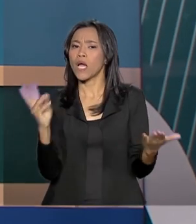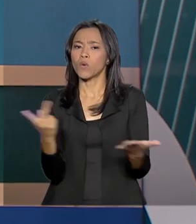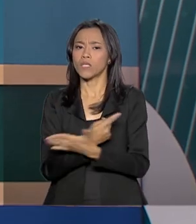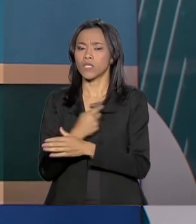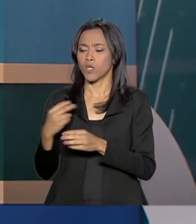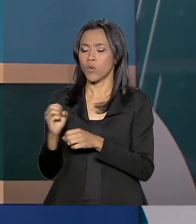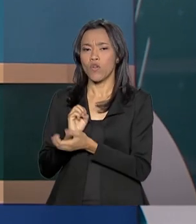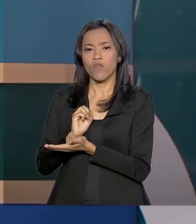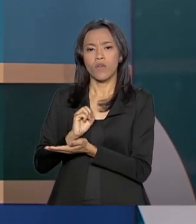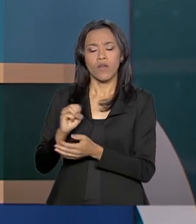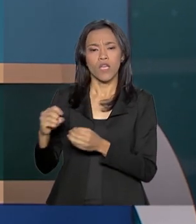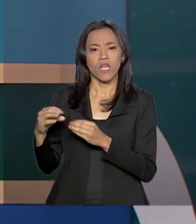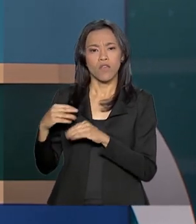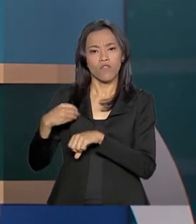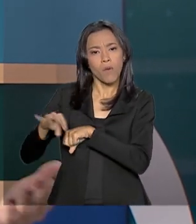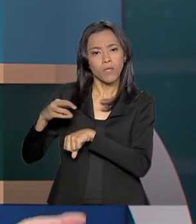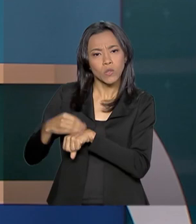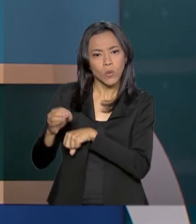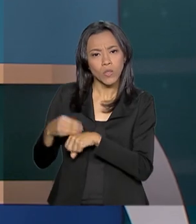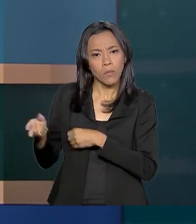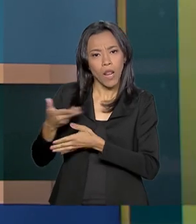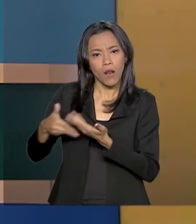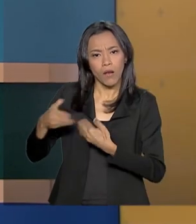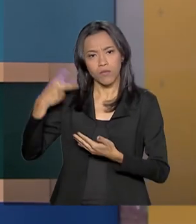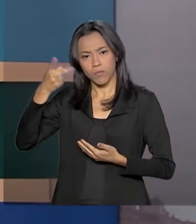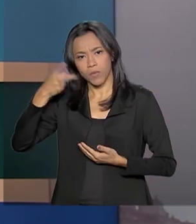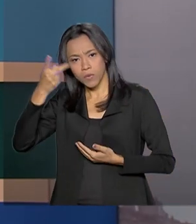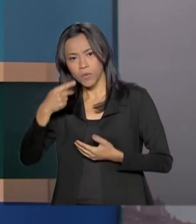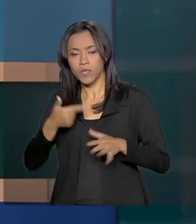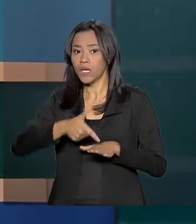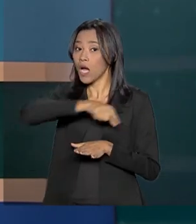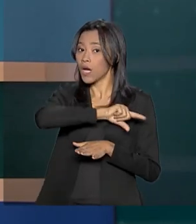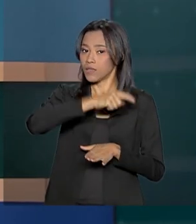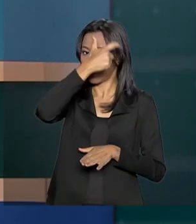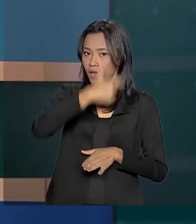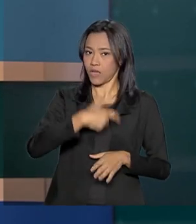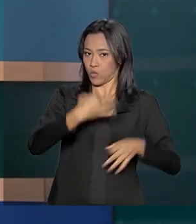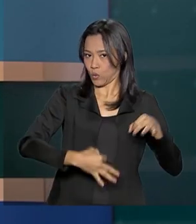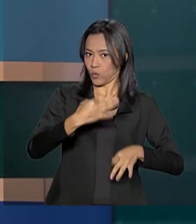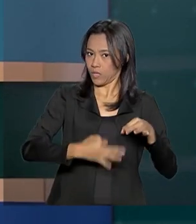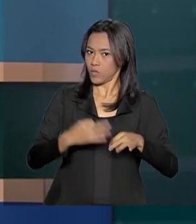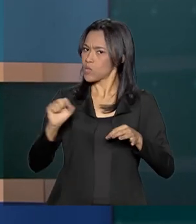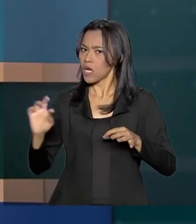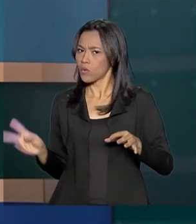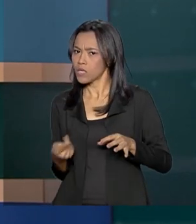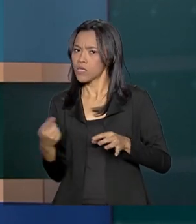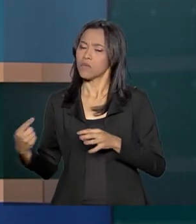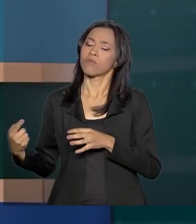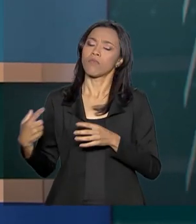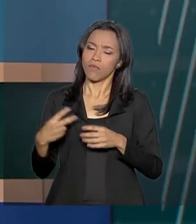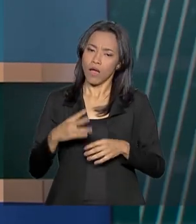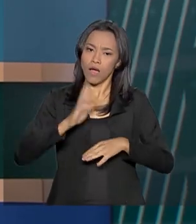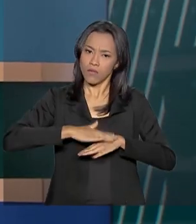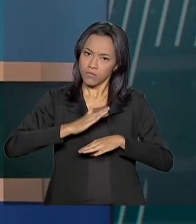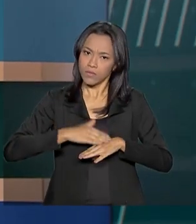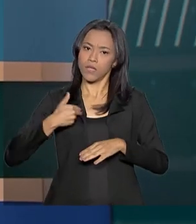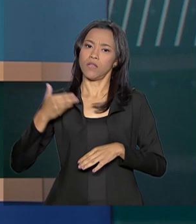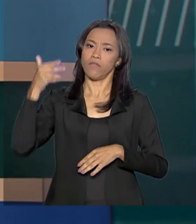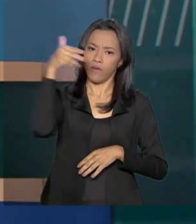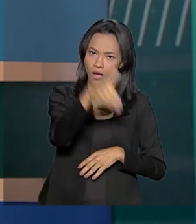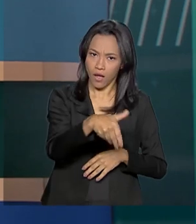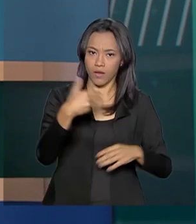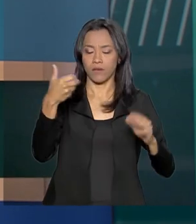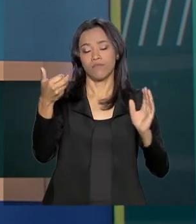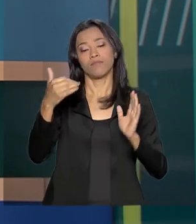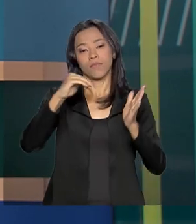procuradores da Força-Tarefa da Lava Jato e ele quando era juiz. A iniciativa partiu do próprio ministro. A audiência será às nove da